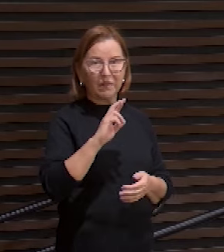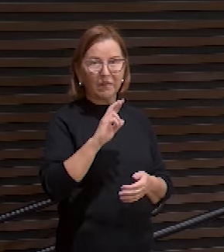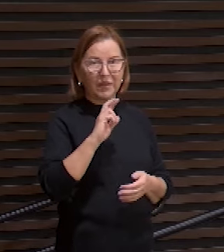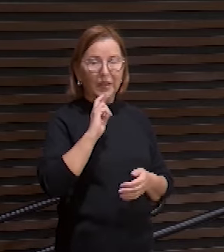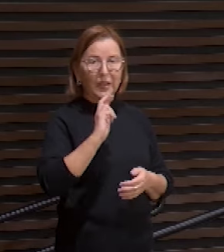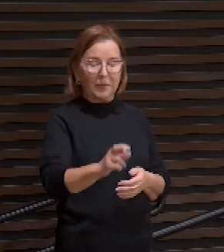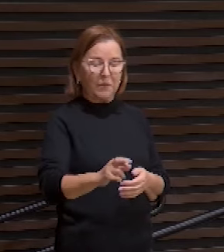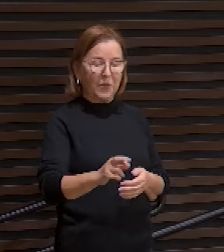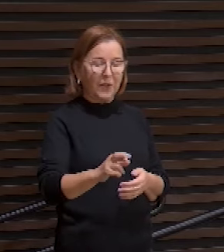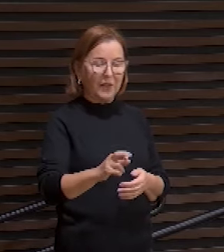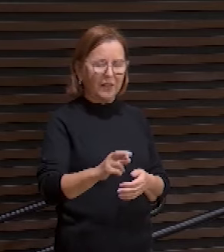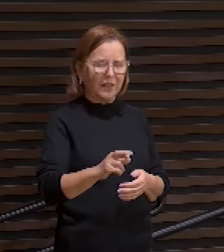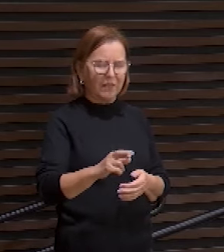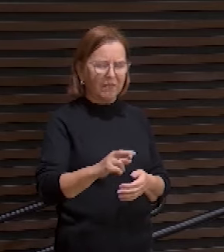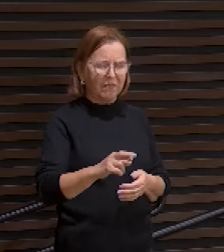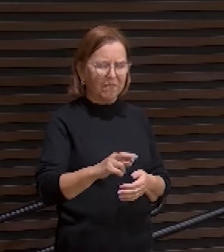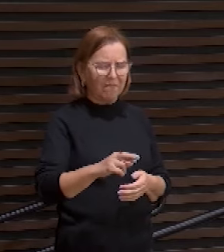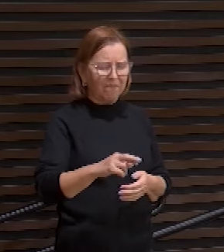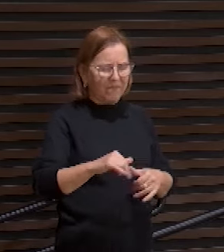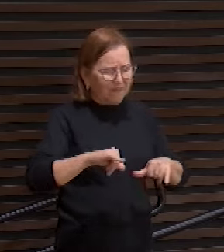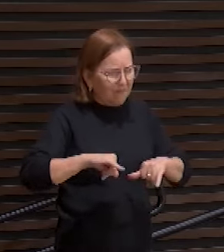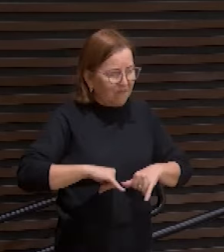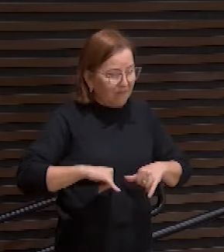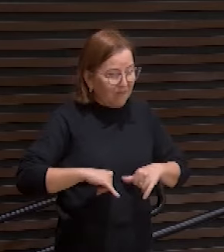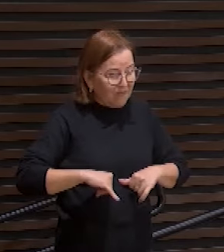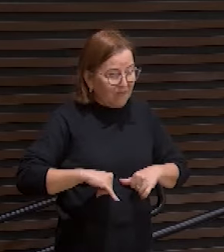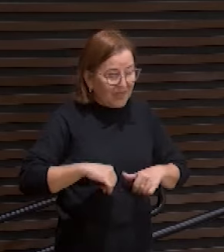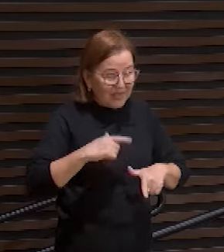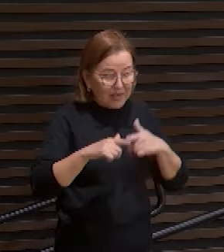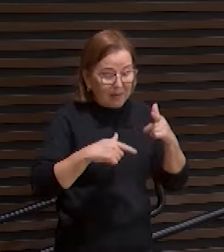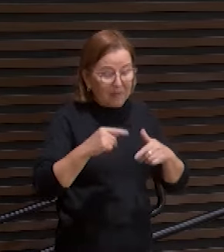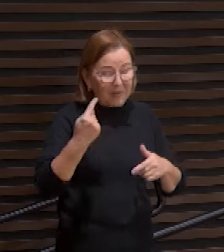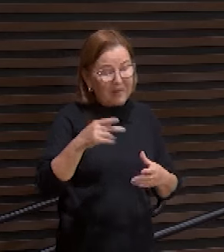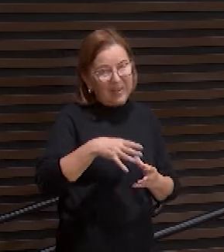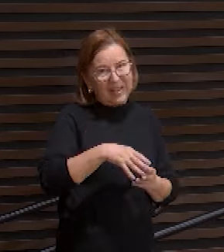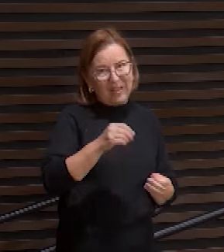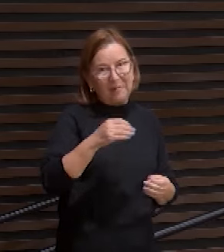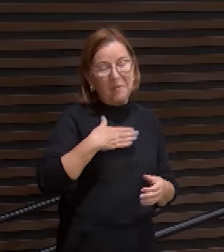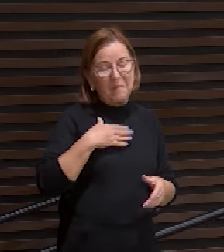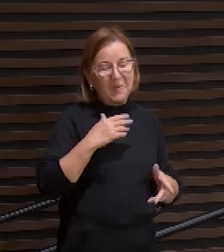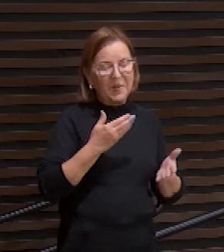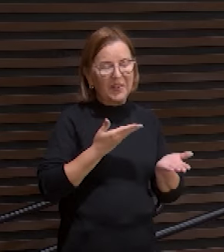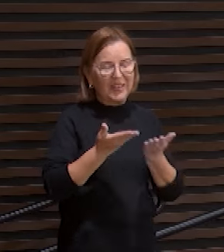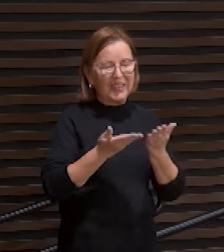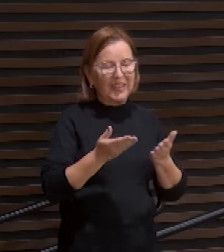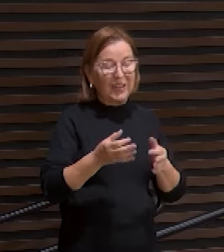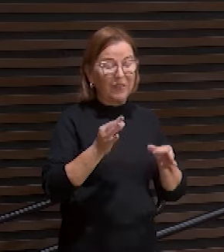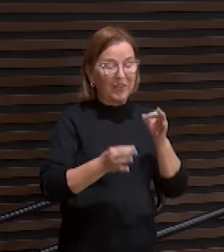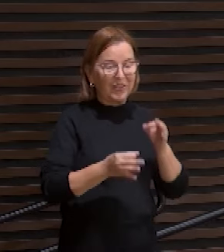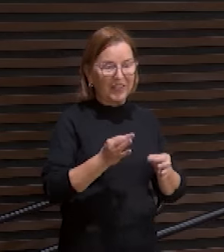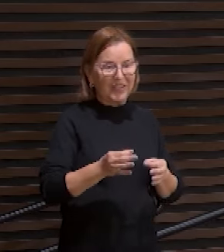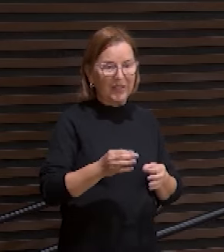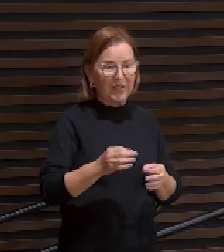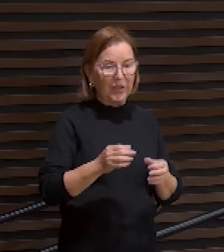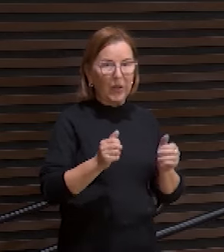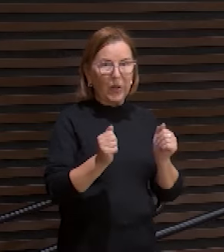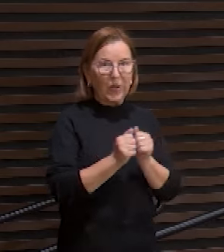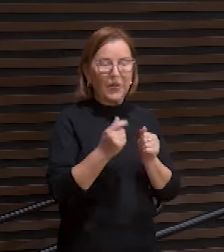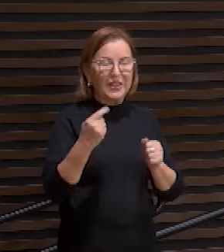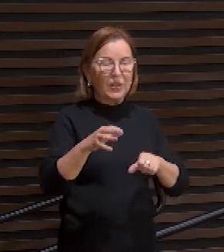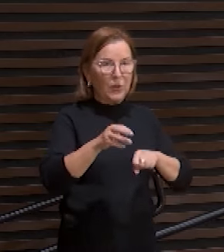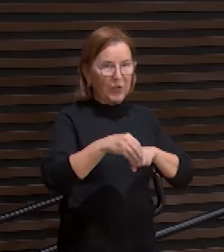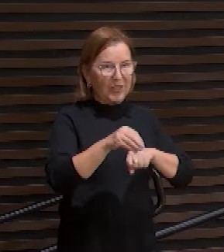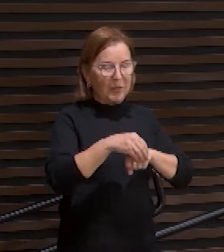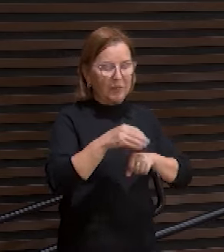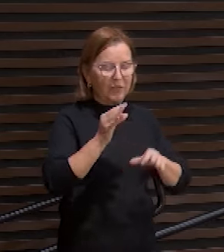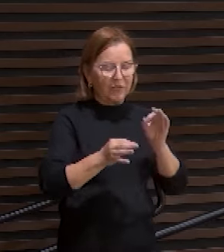e ficará satisfeito o meu servo o justo com o seu conhecimento justificará a muitos porque as